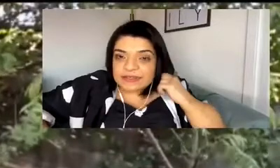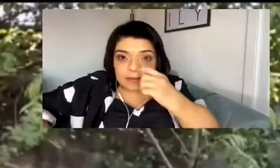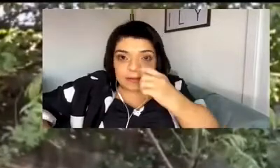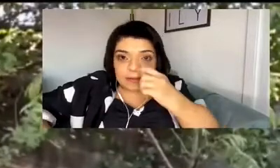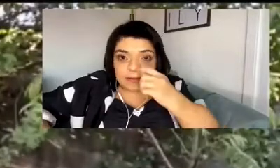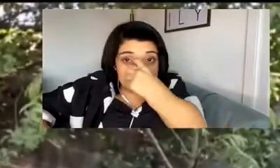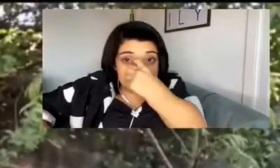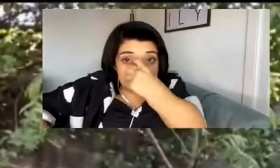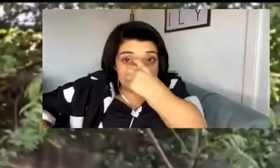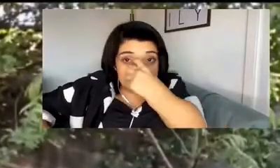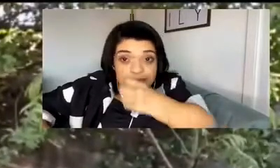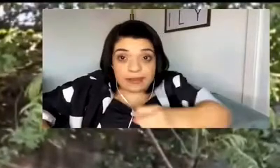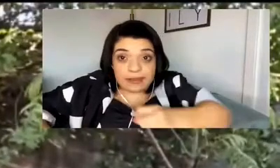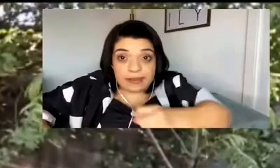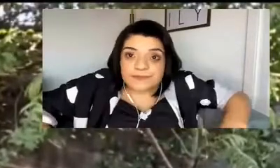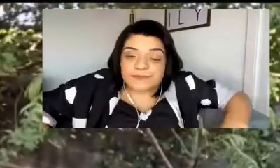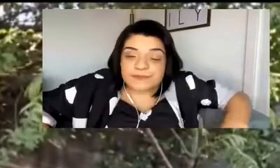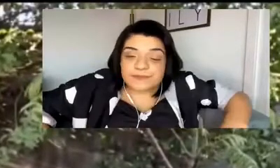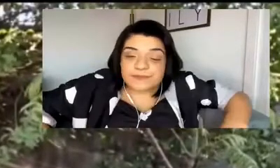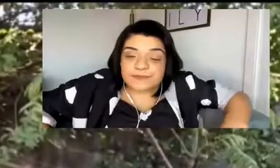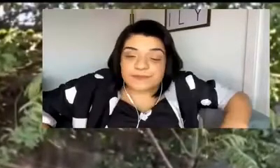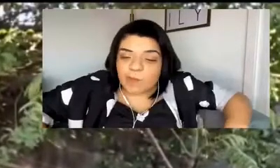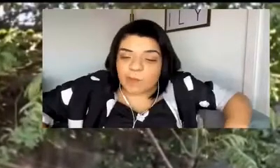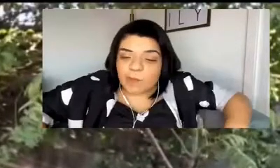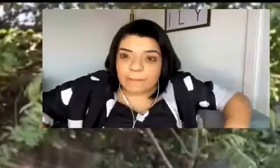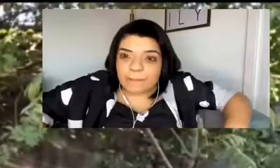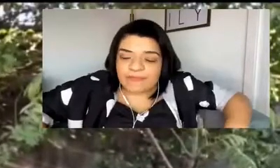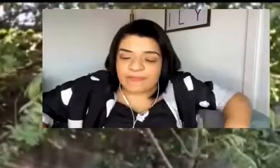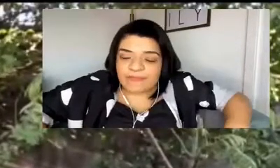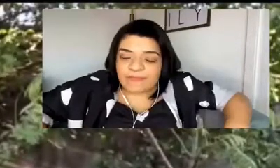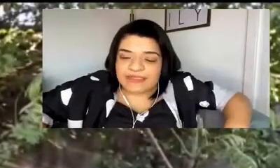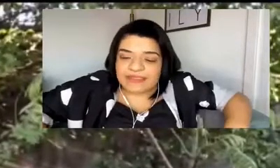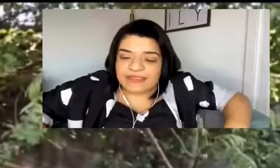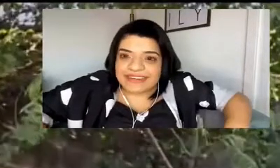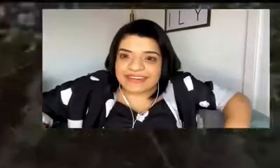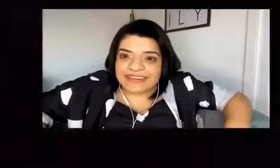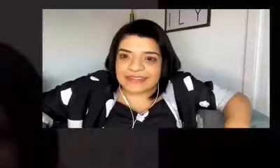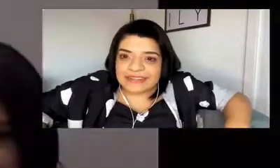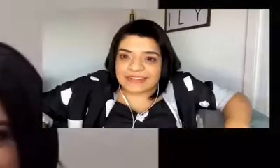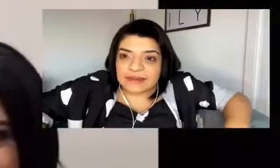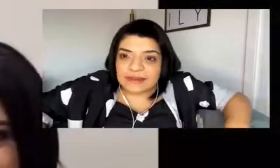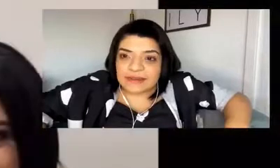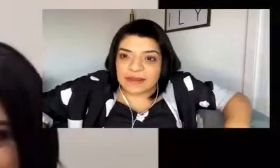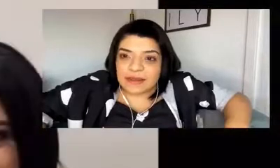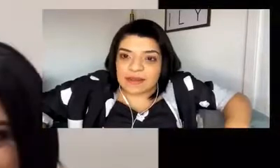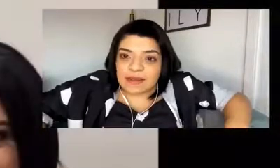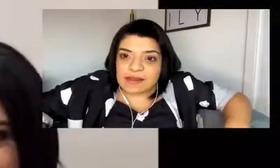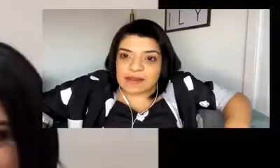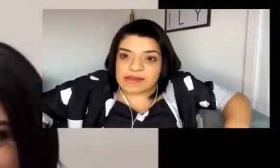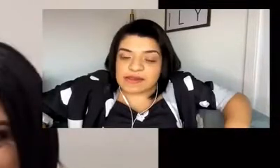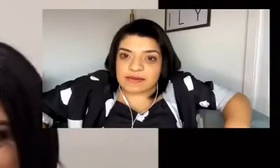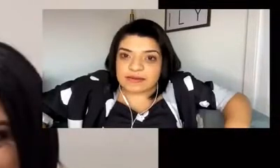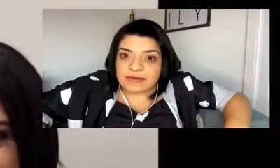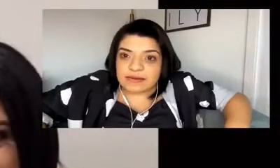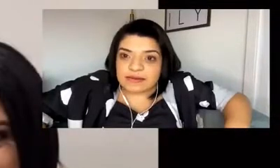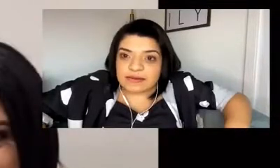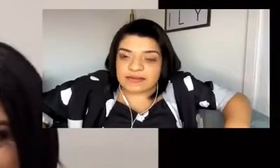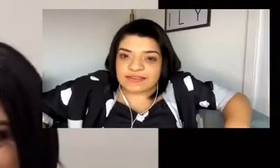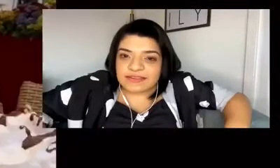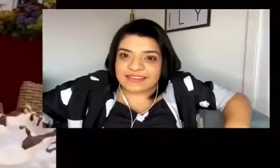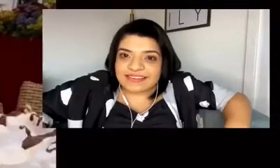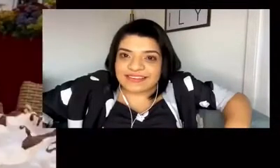através de amigos em comum. E depois disso, nossa amizade só foi fortalecendo. E assim, quem tem a oportunidade de conhecê-la